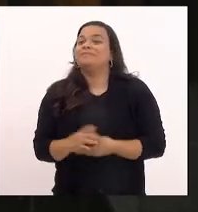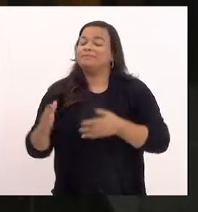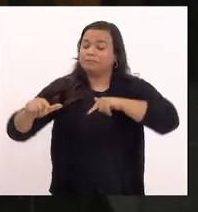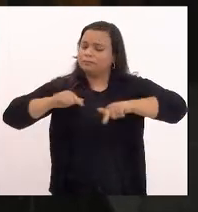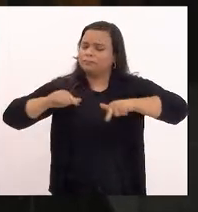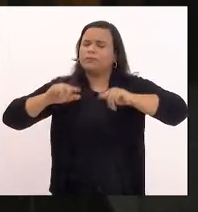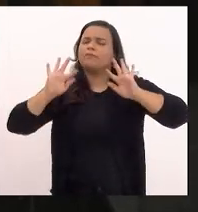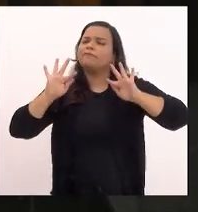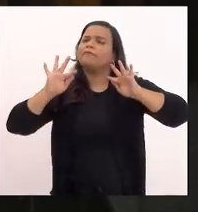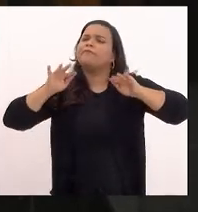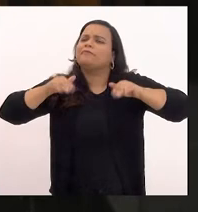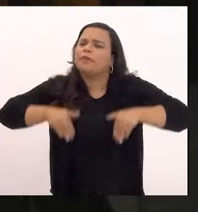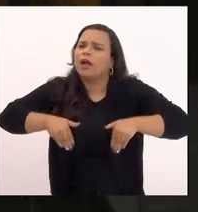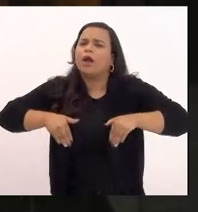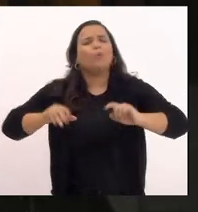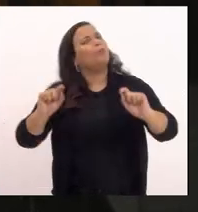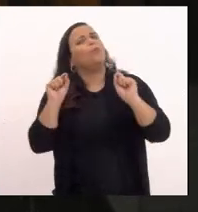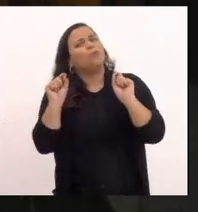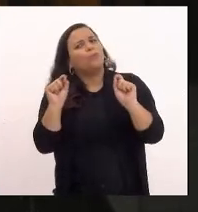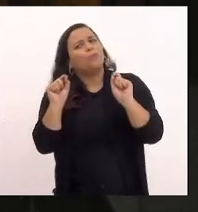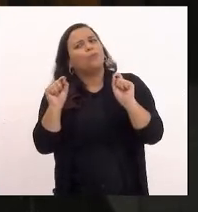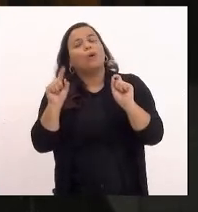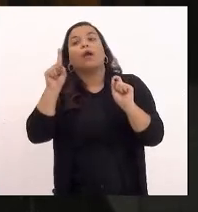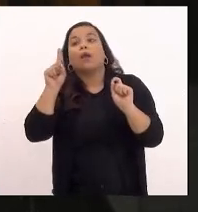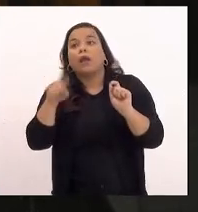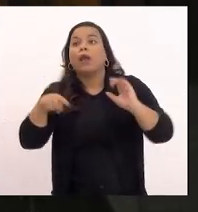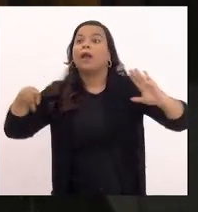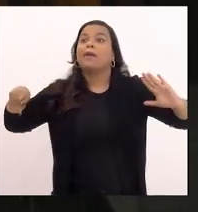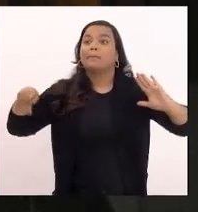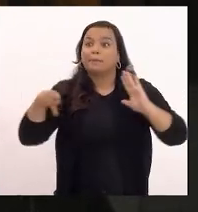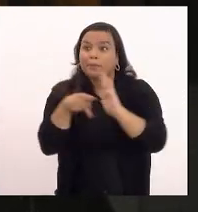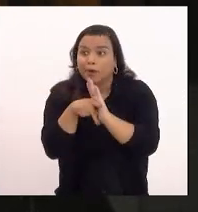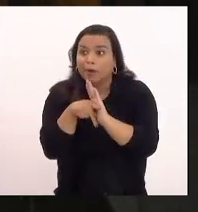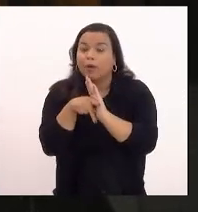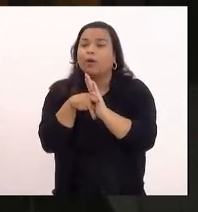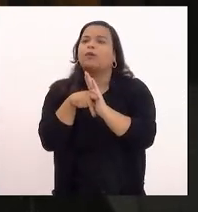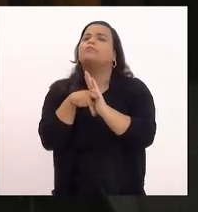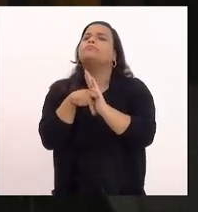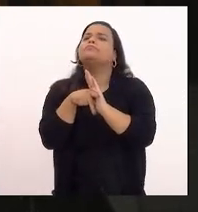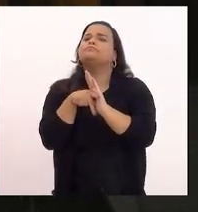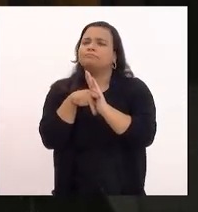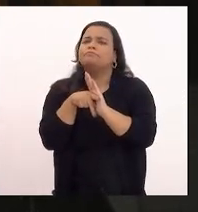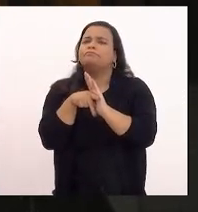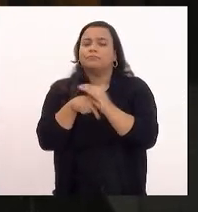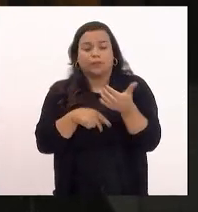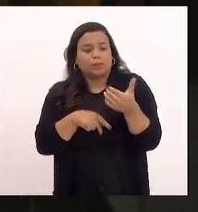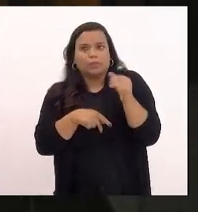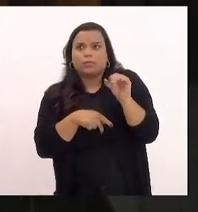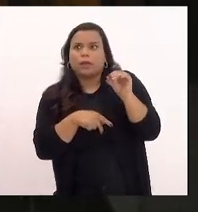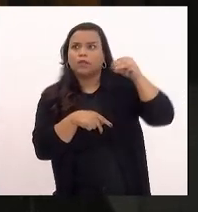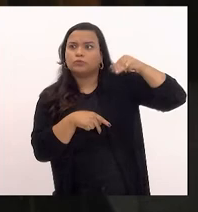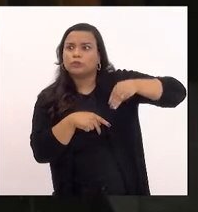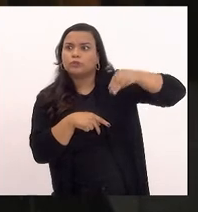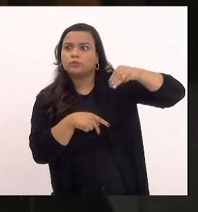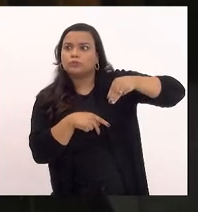é reservado para que em dez minutos